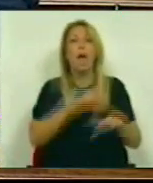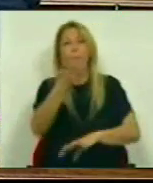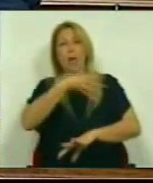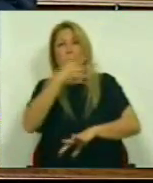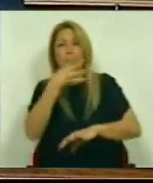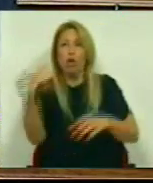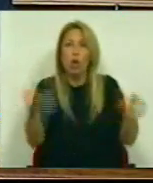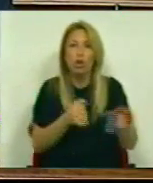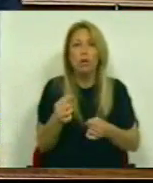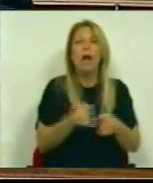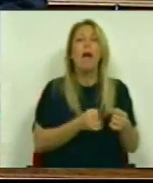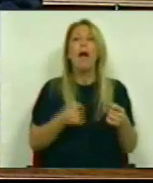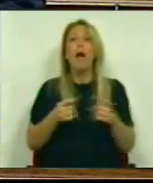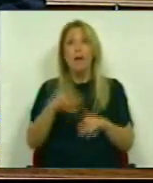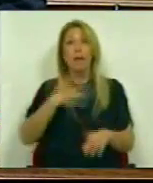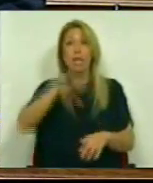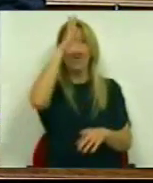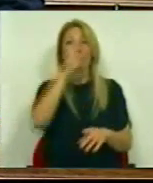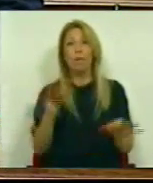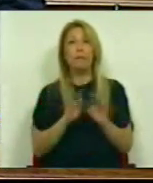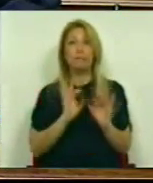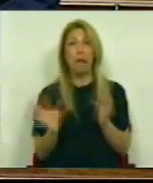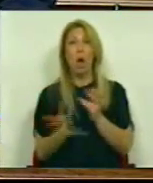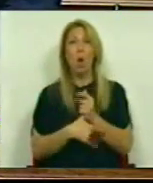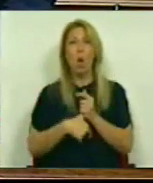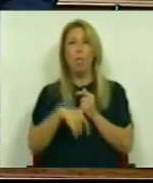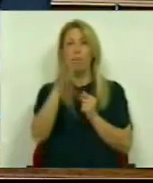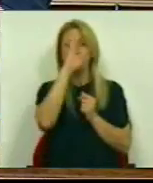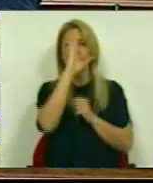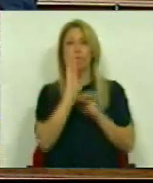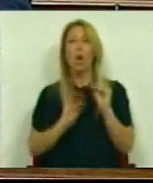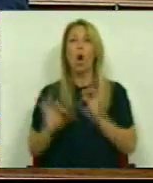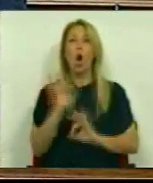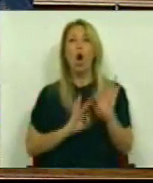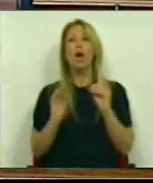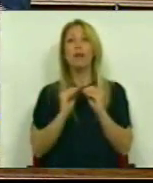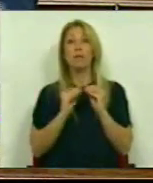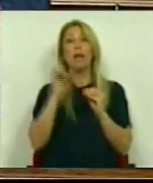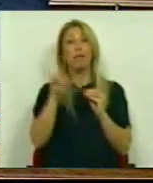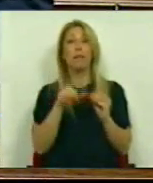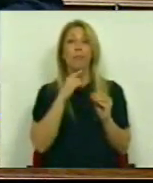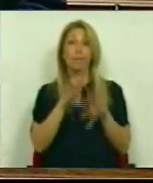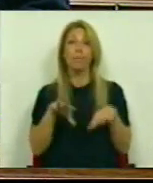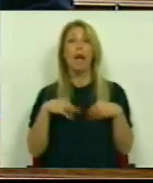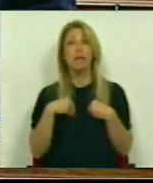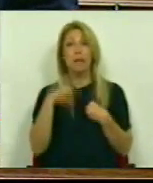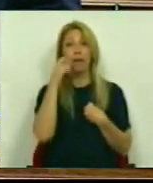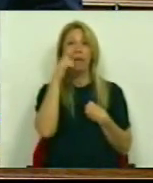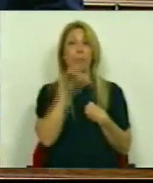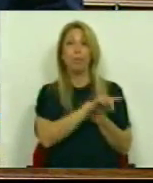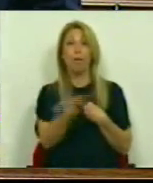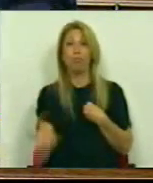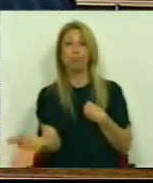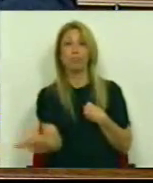governo Que o roubo organizado Fosse também Um roubo consentido Por parte daqueles que estão A ser